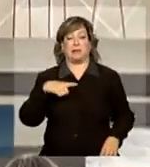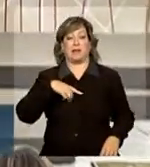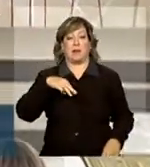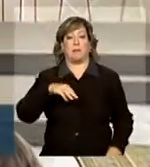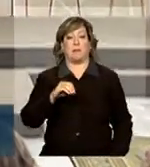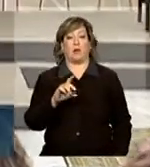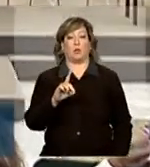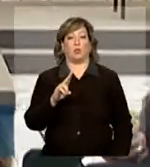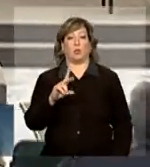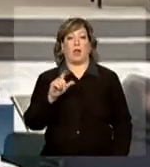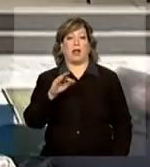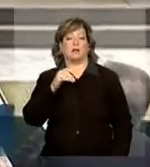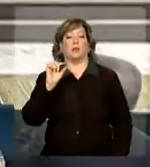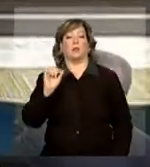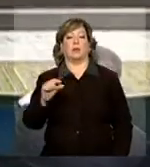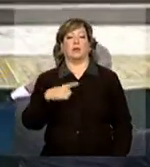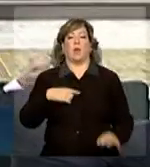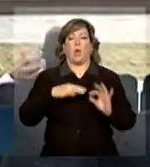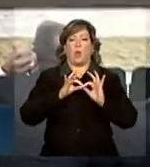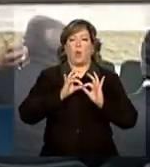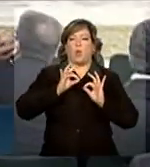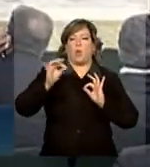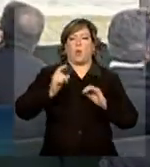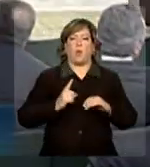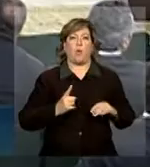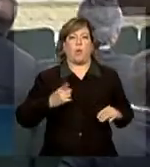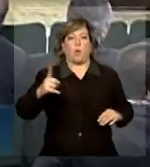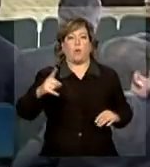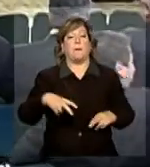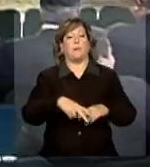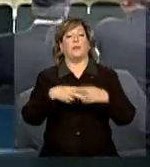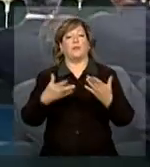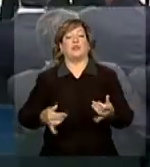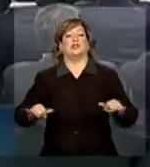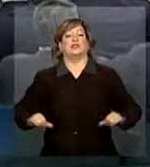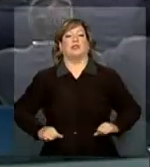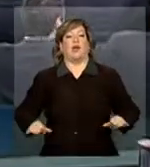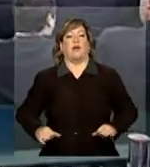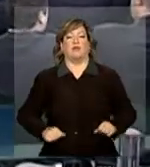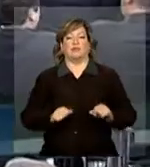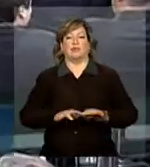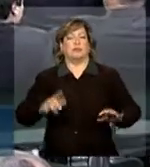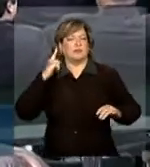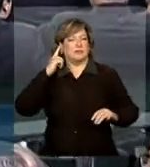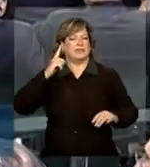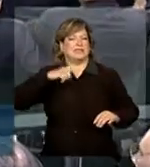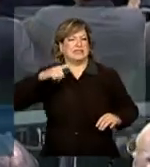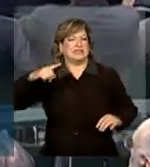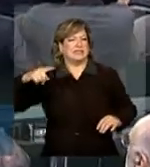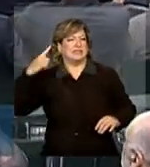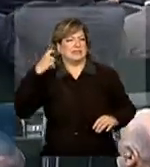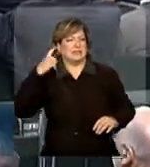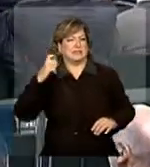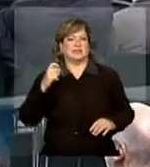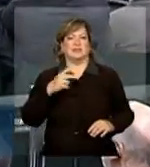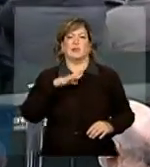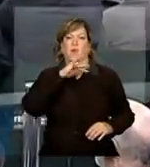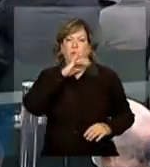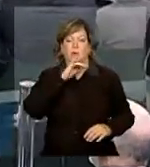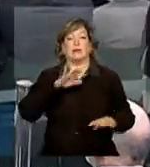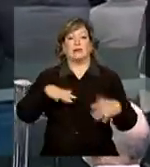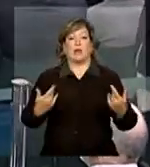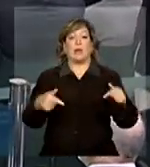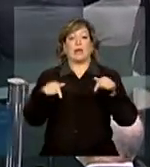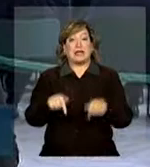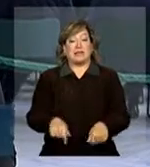longo alcance e por isso sofrem bastante interferência de sinal. E isso faz